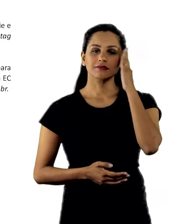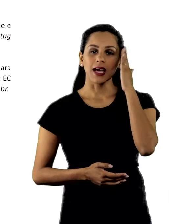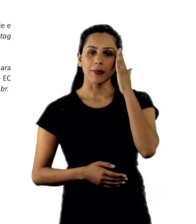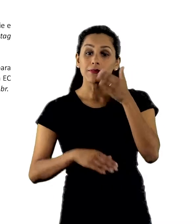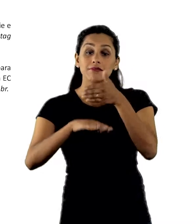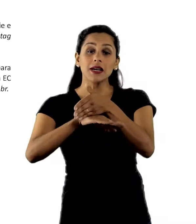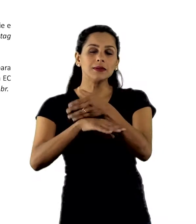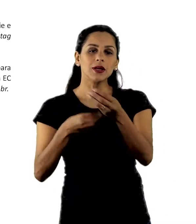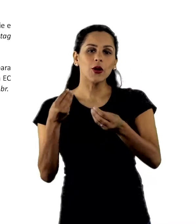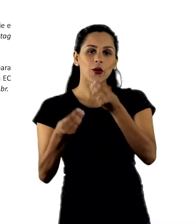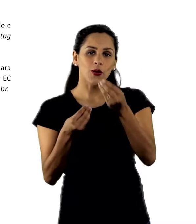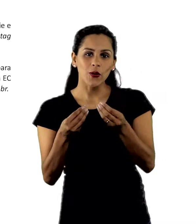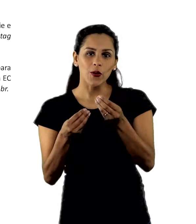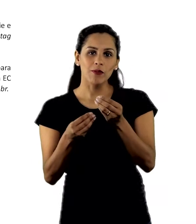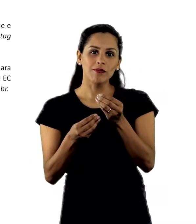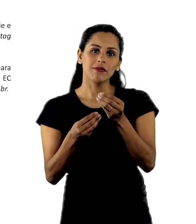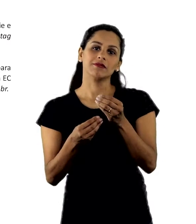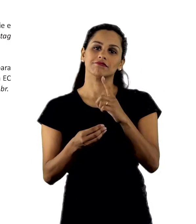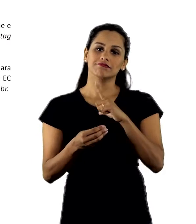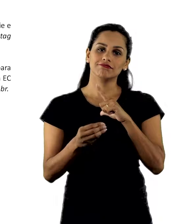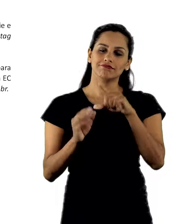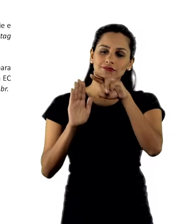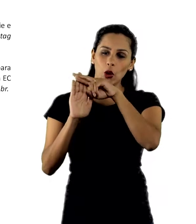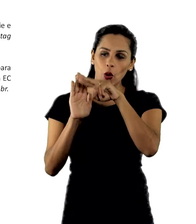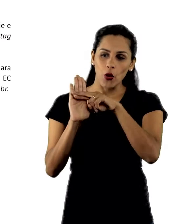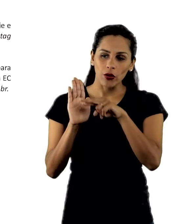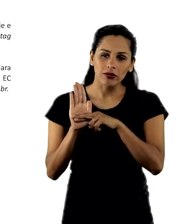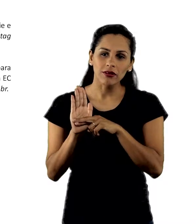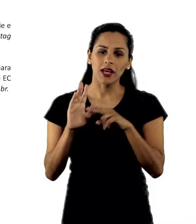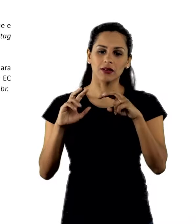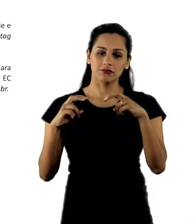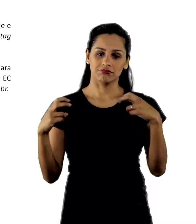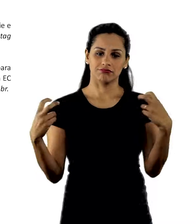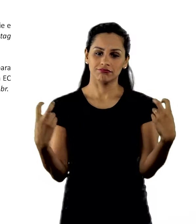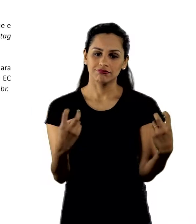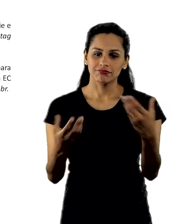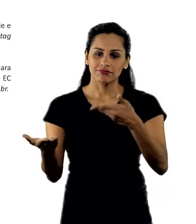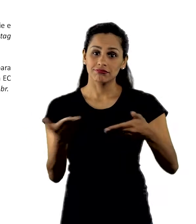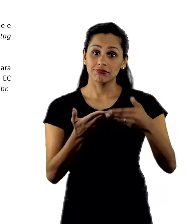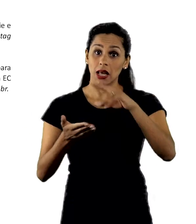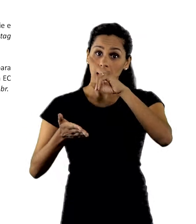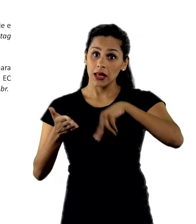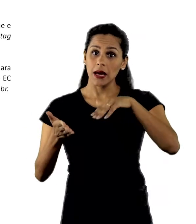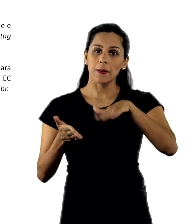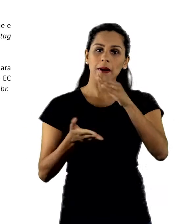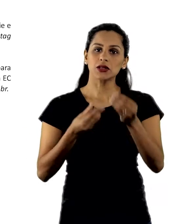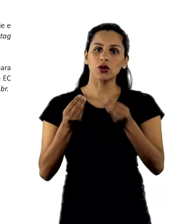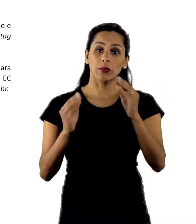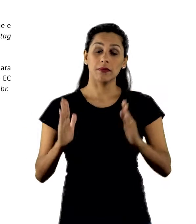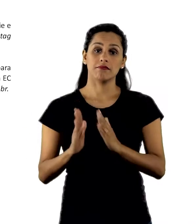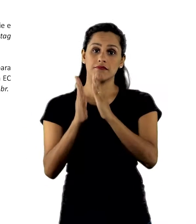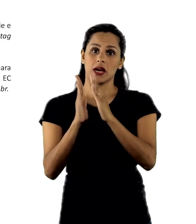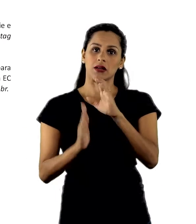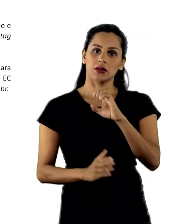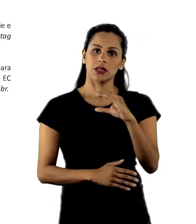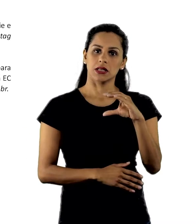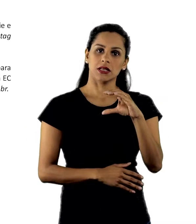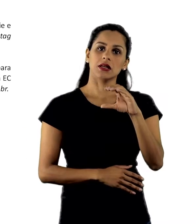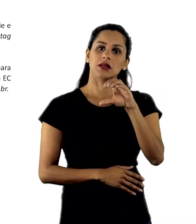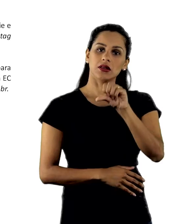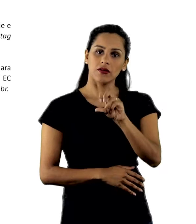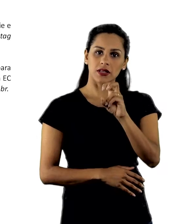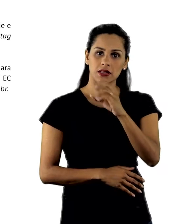Saiba como participar. Acesse nosso roteiro para a roda de conversa e leia mais sobre os impactos da EC95 de